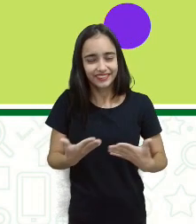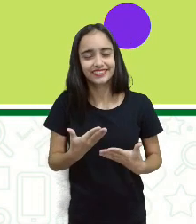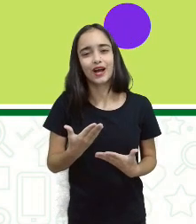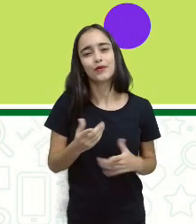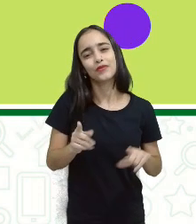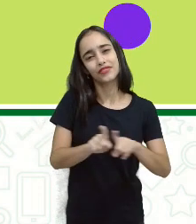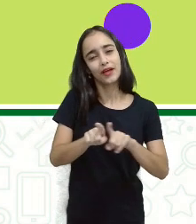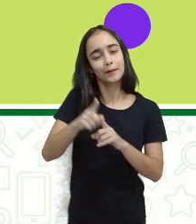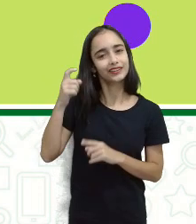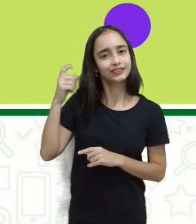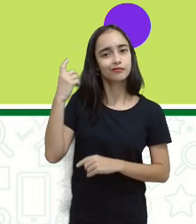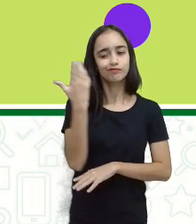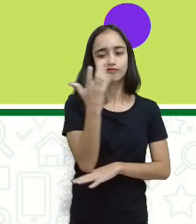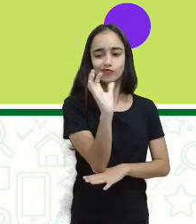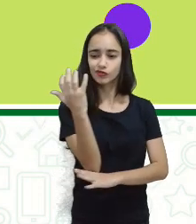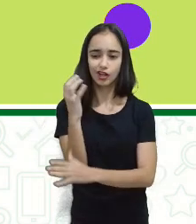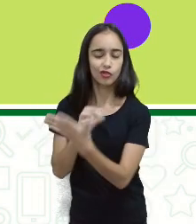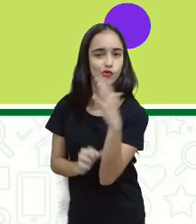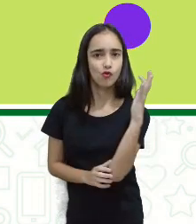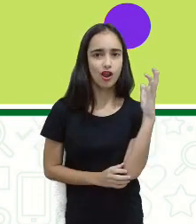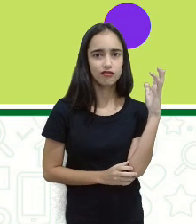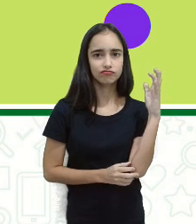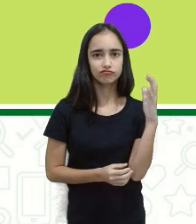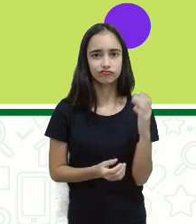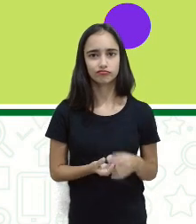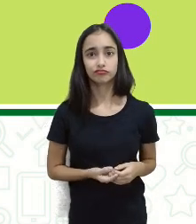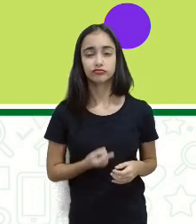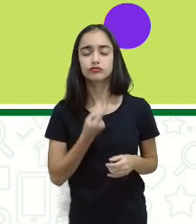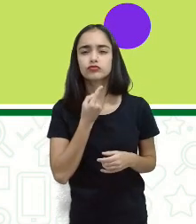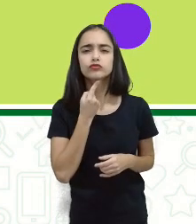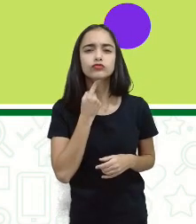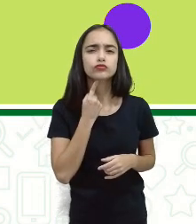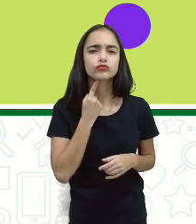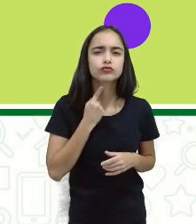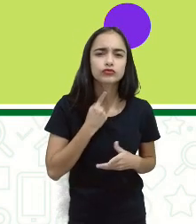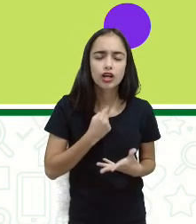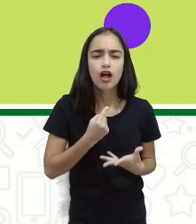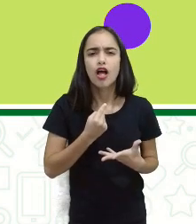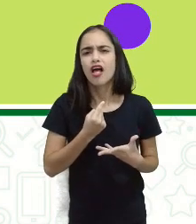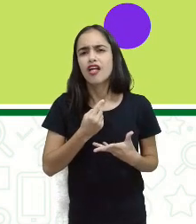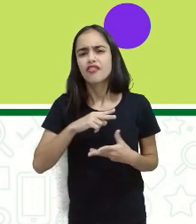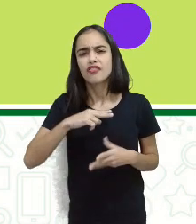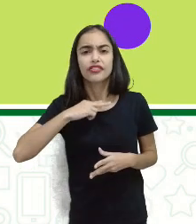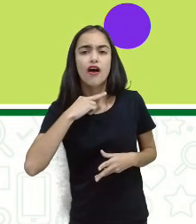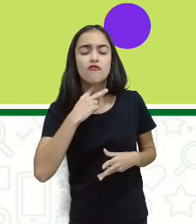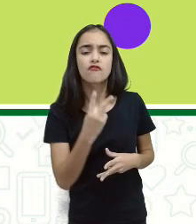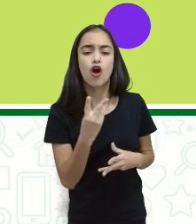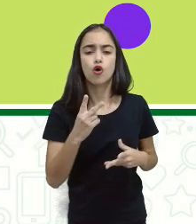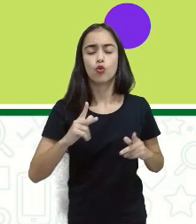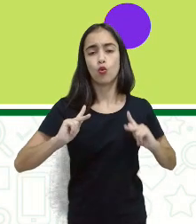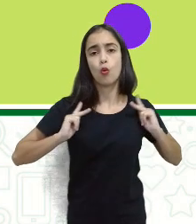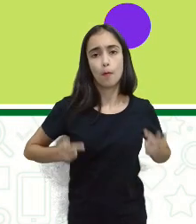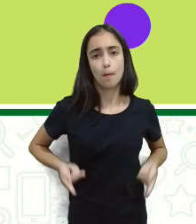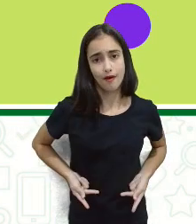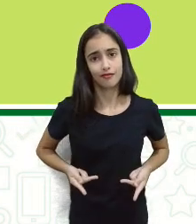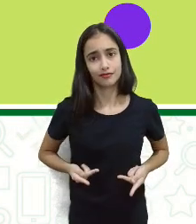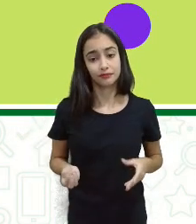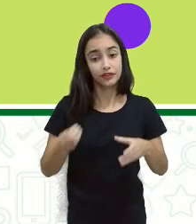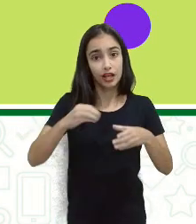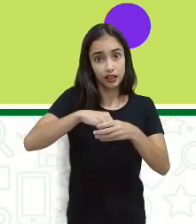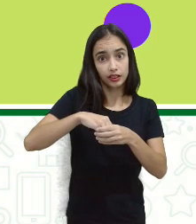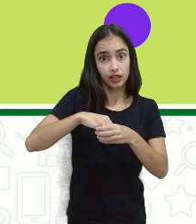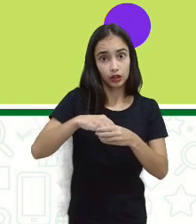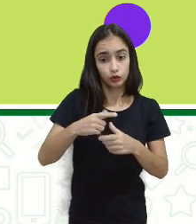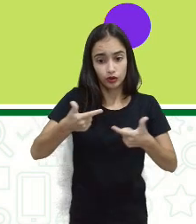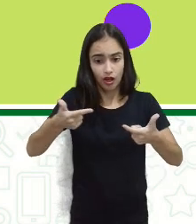o timbre da voz humana, fazem parte desse universo, né? Das onomatopeias. Por exemplo, para os